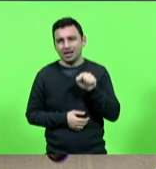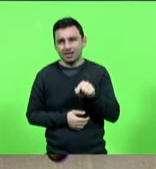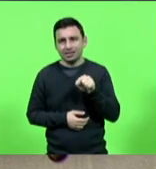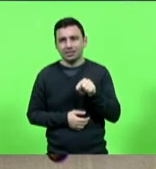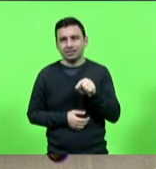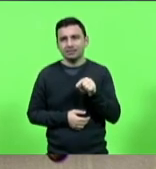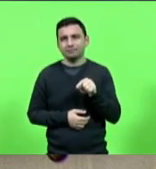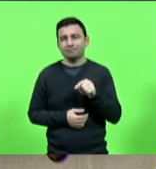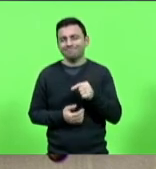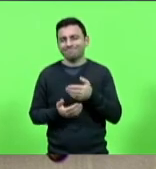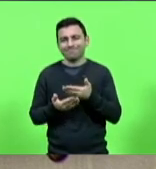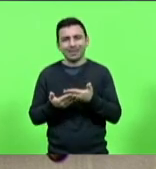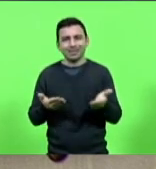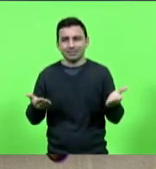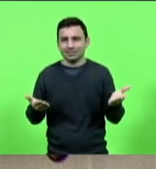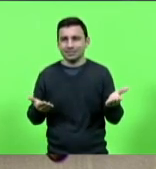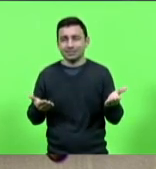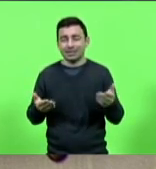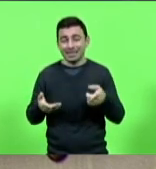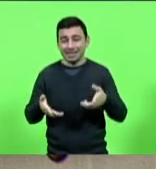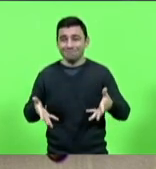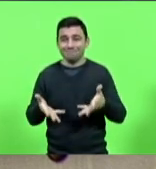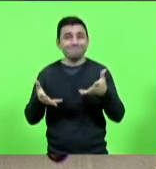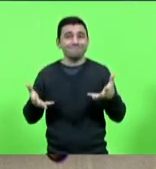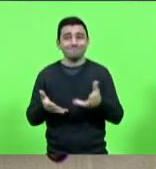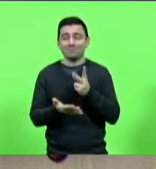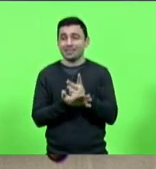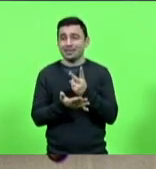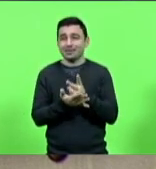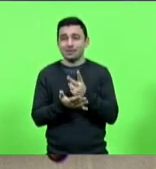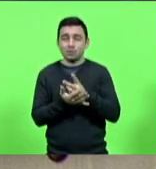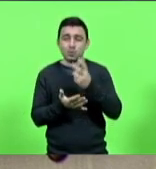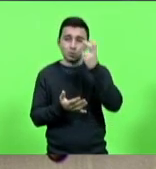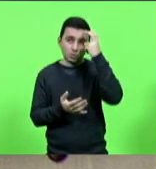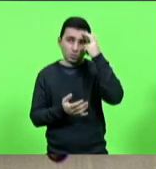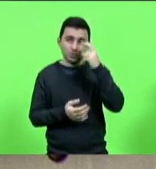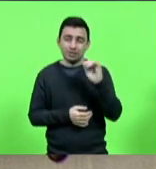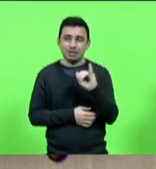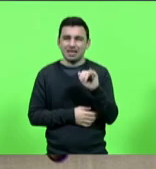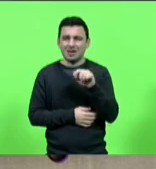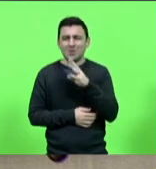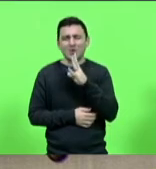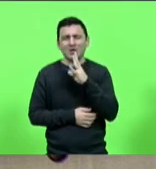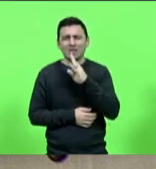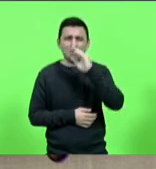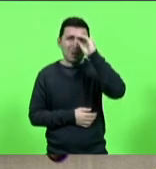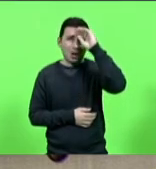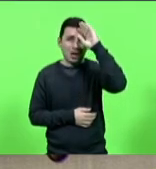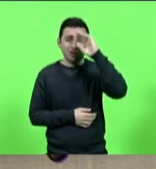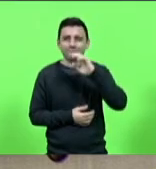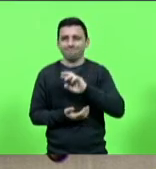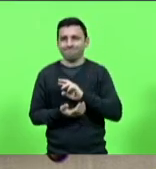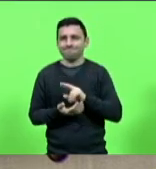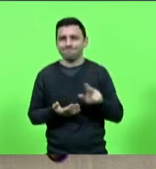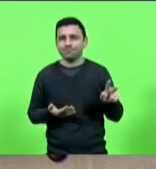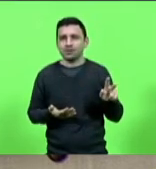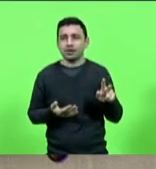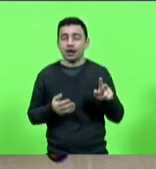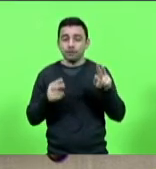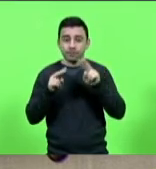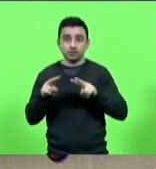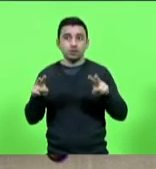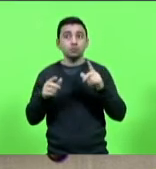entusiasta da cultura italiana. É uma pessoa com muito conhecimento e tinha uma visão